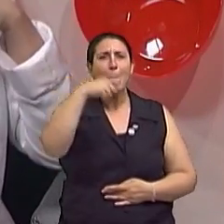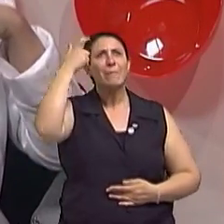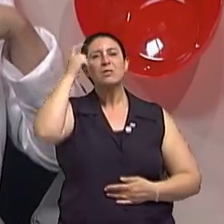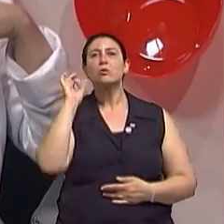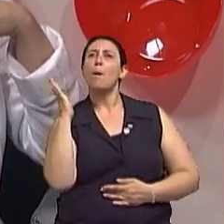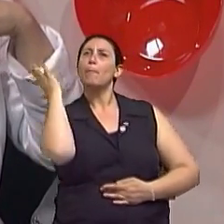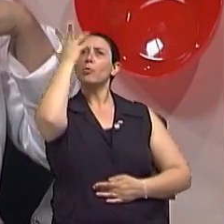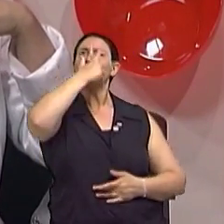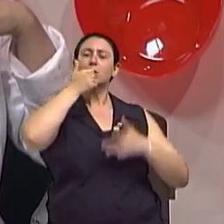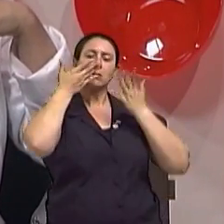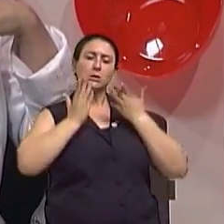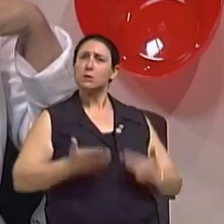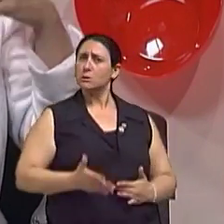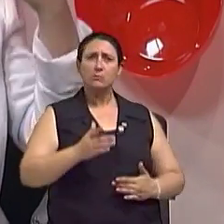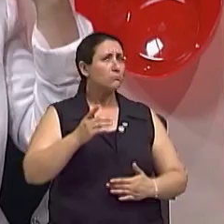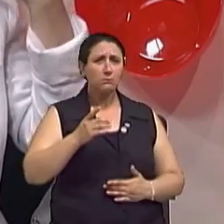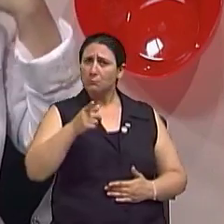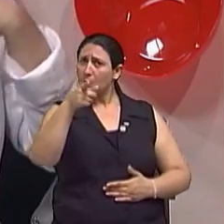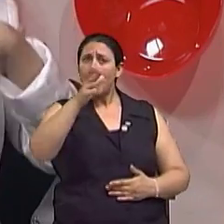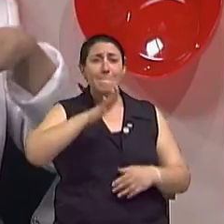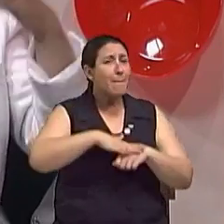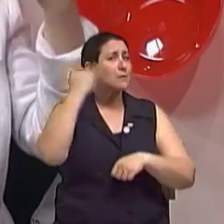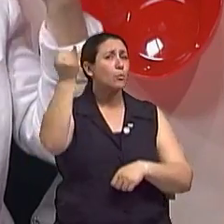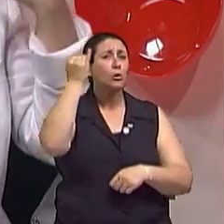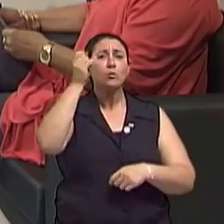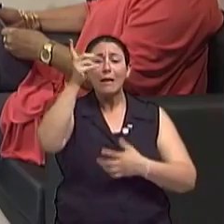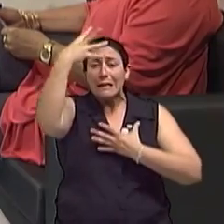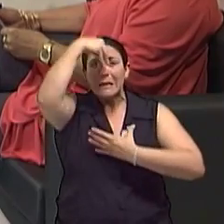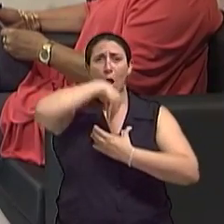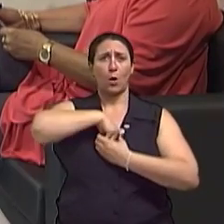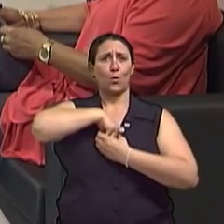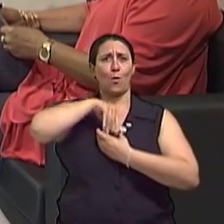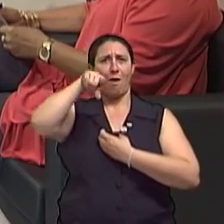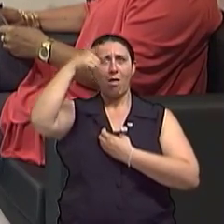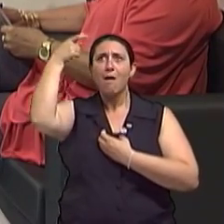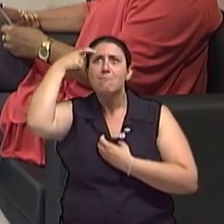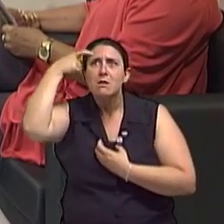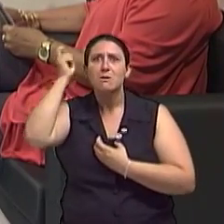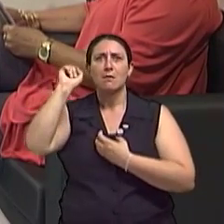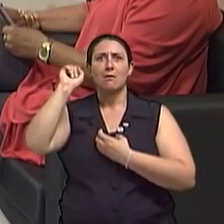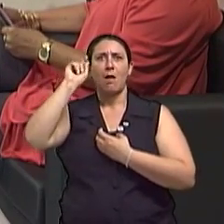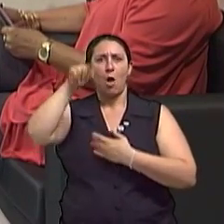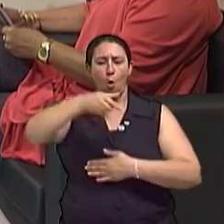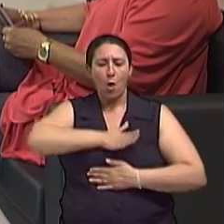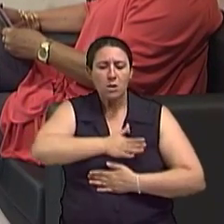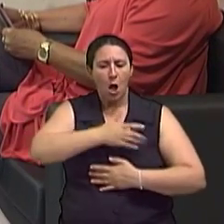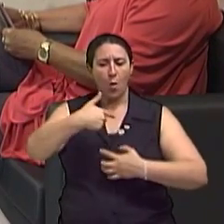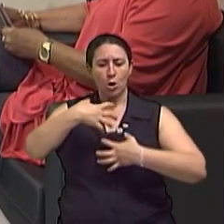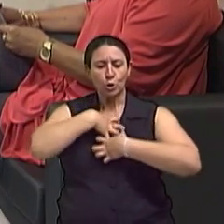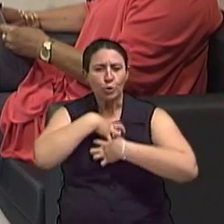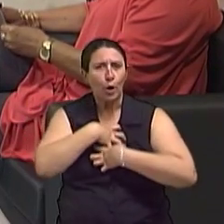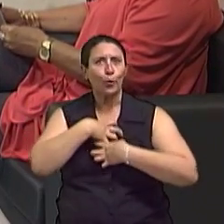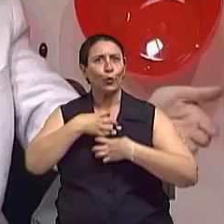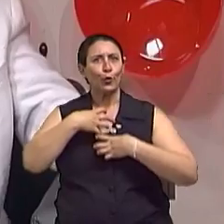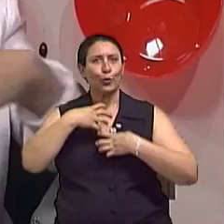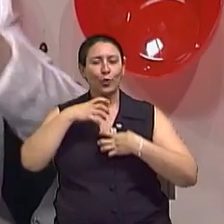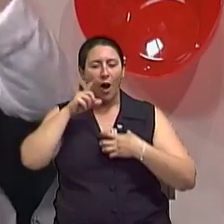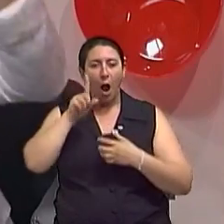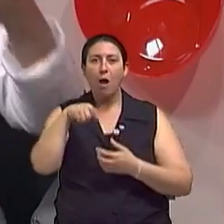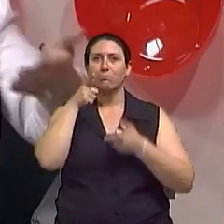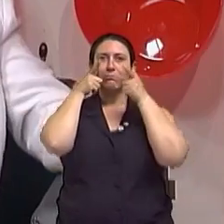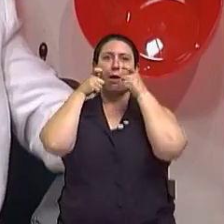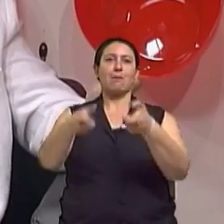atributos... Claro. ...que são intelectuais, da maneira de ser e de pensar, que lhes tornarão uma pessoa interessante.